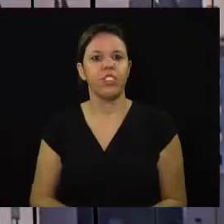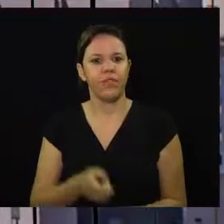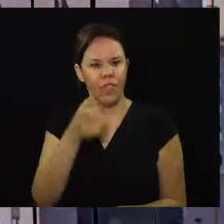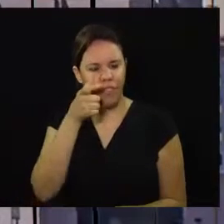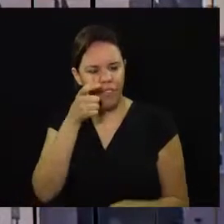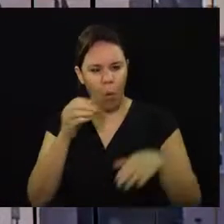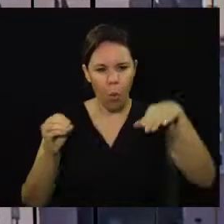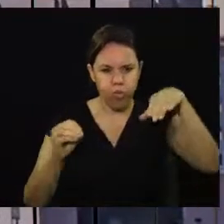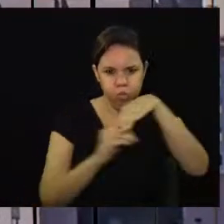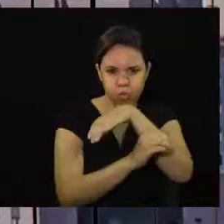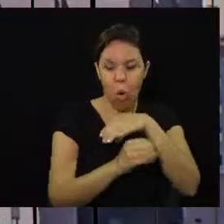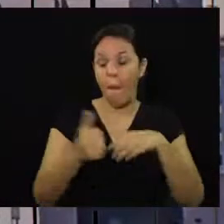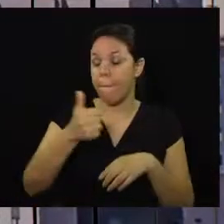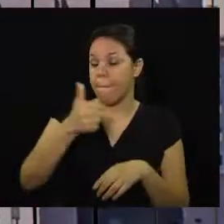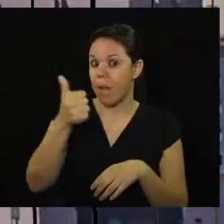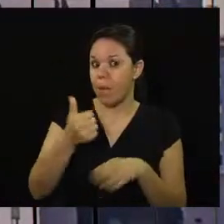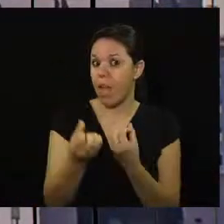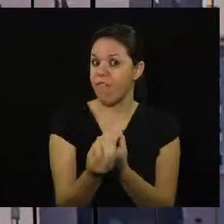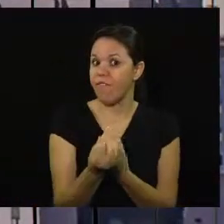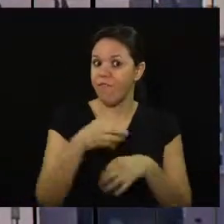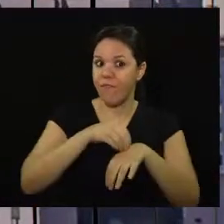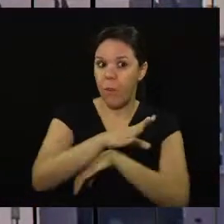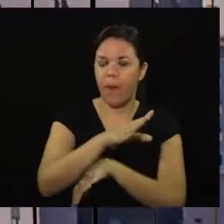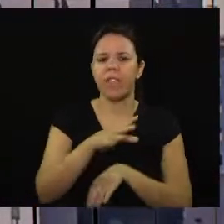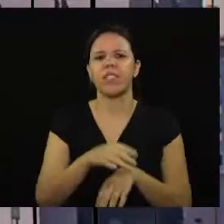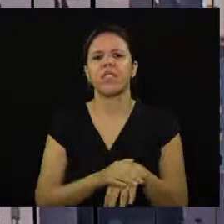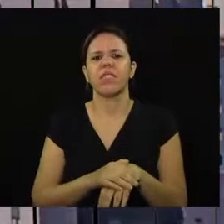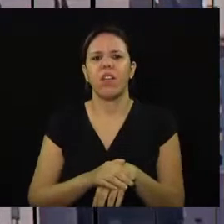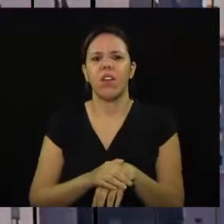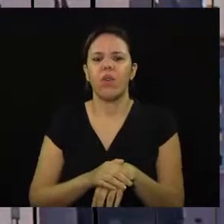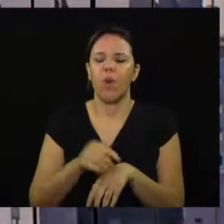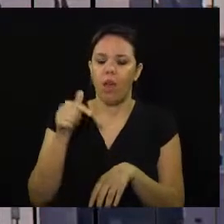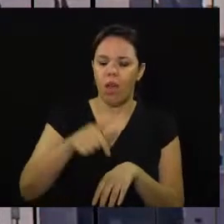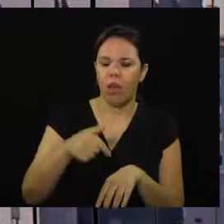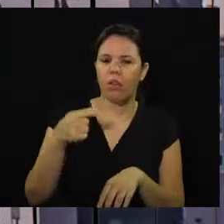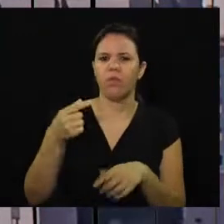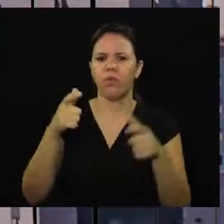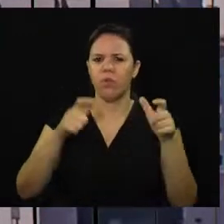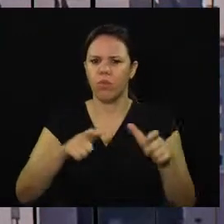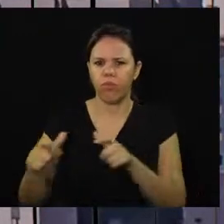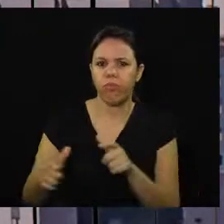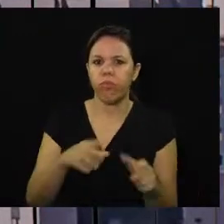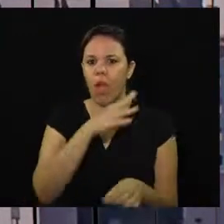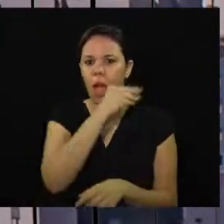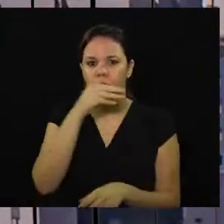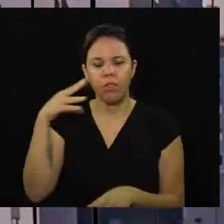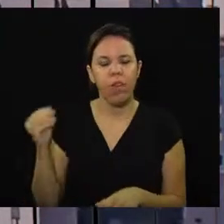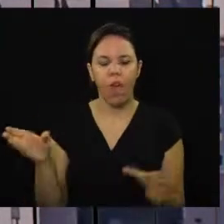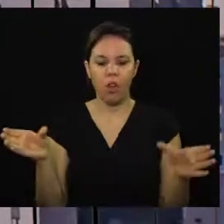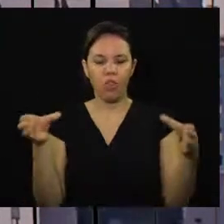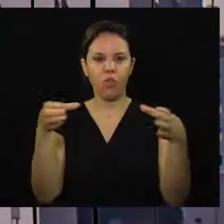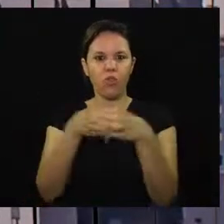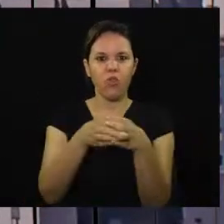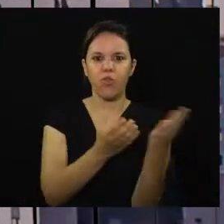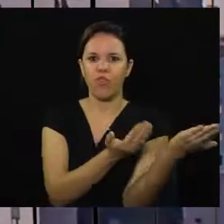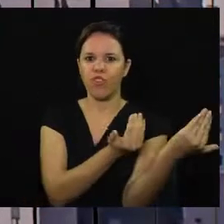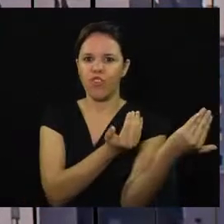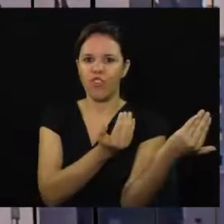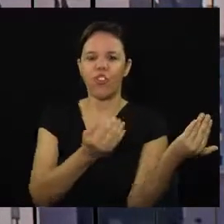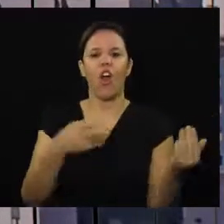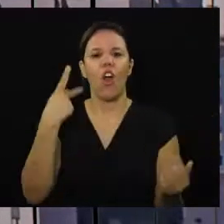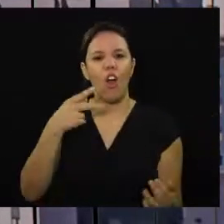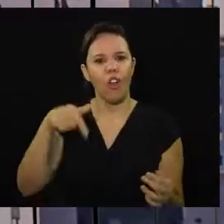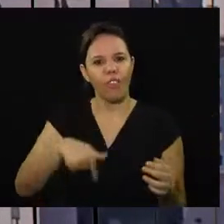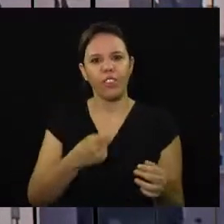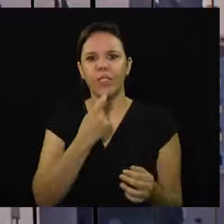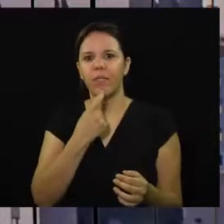gols, mas primeiro as informações do Legislativo. Os adolescentes que fazem parte do programa Parlamento Jovem aqui da Câmara de